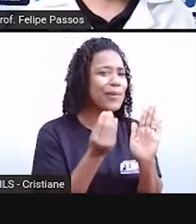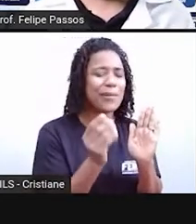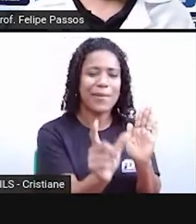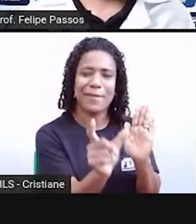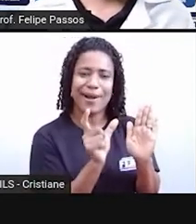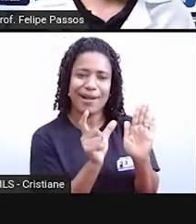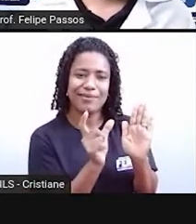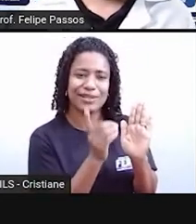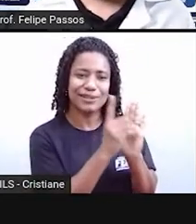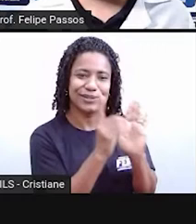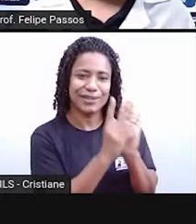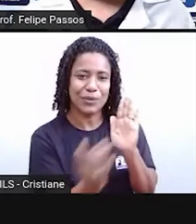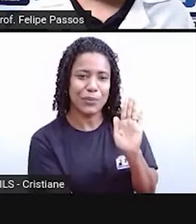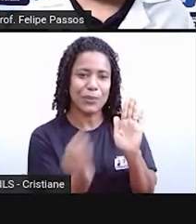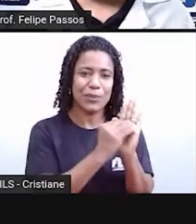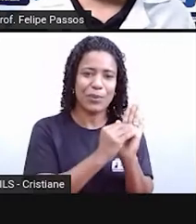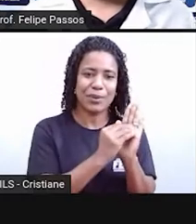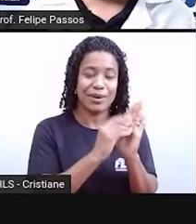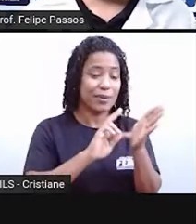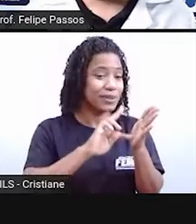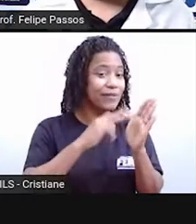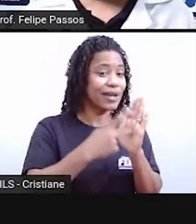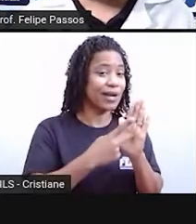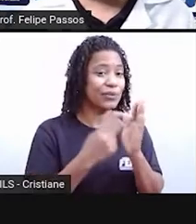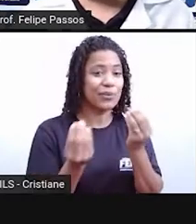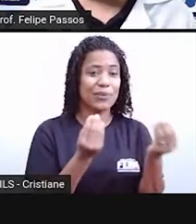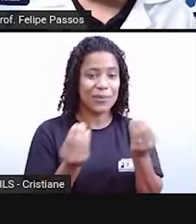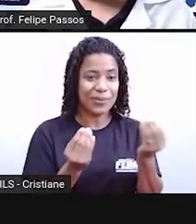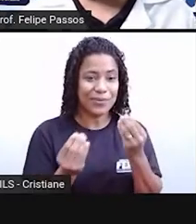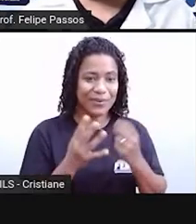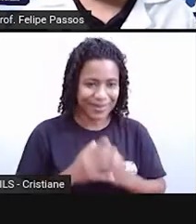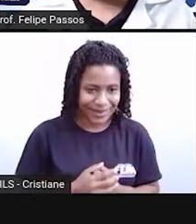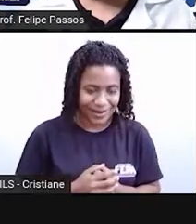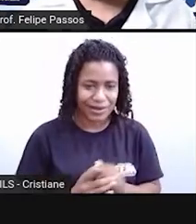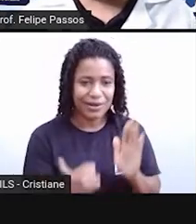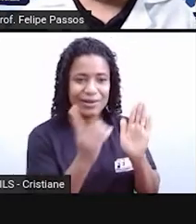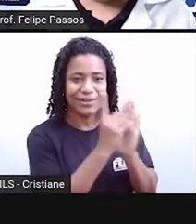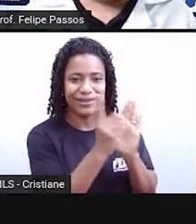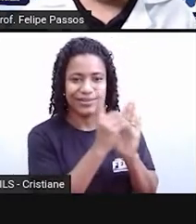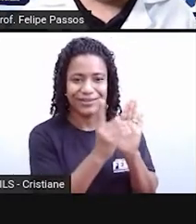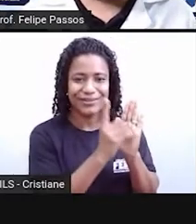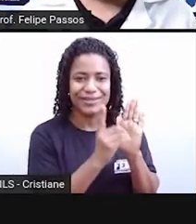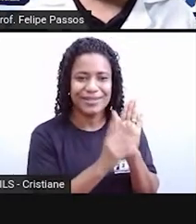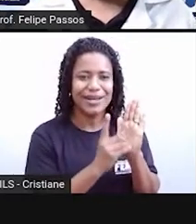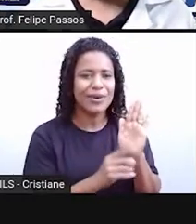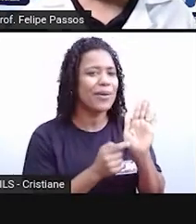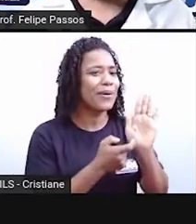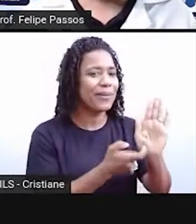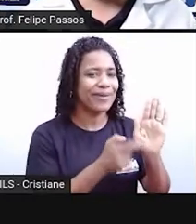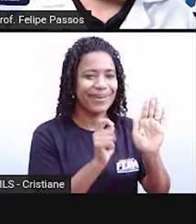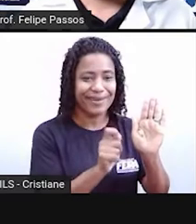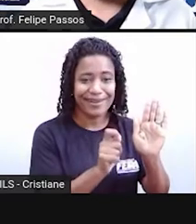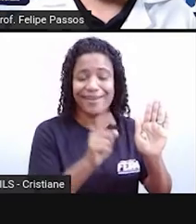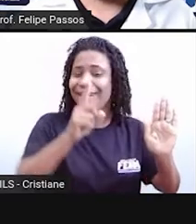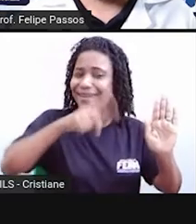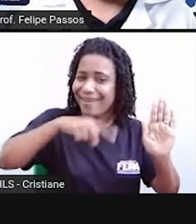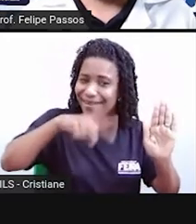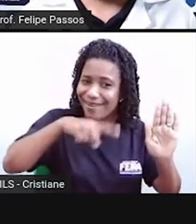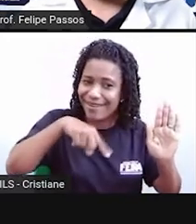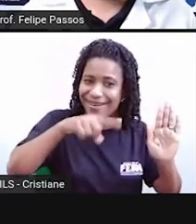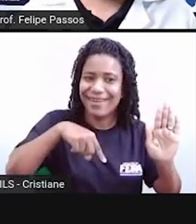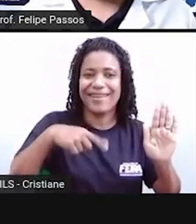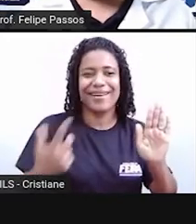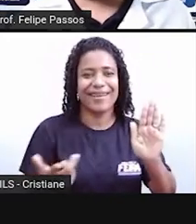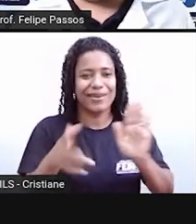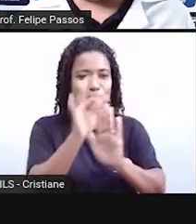dicionário? Sabe o é o dicionário? O dicionário é como se fosse uma enciclopédia, né? É um texto enciclopédico. Ele vai